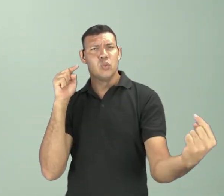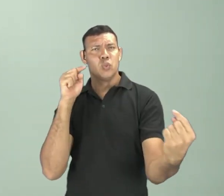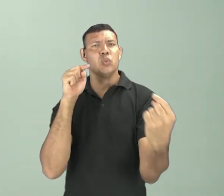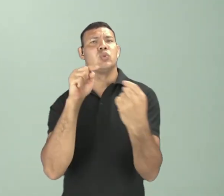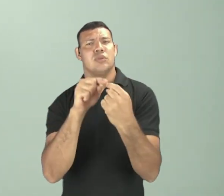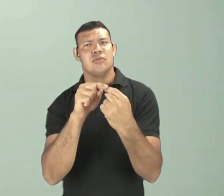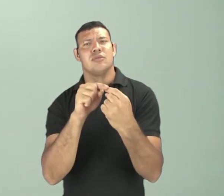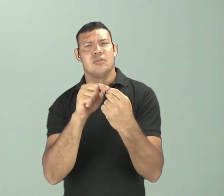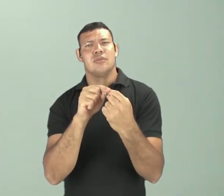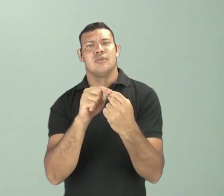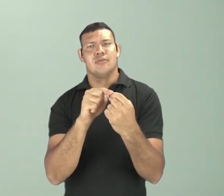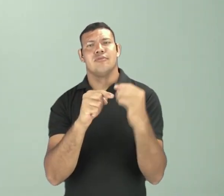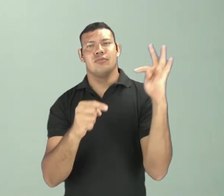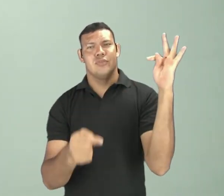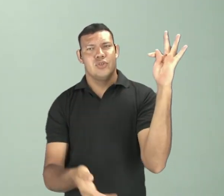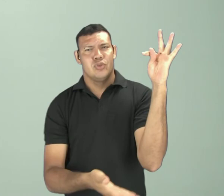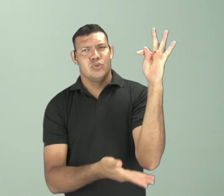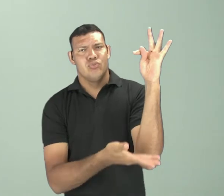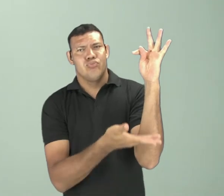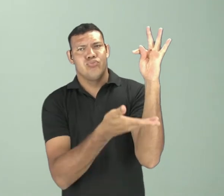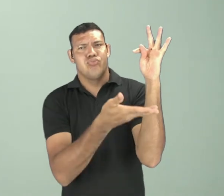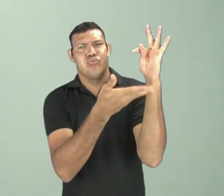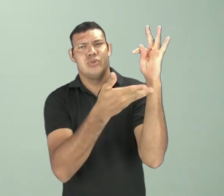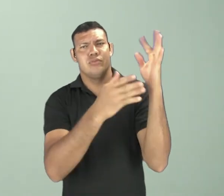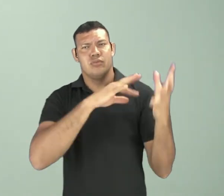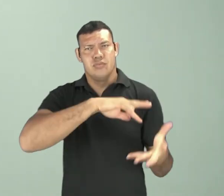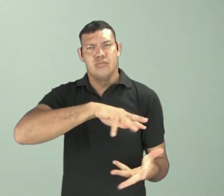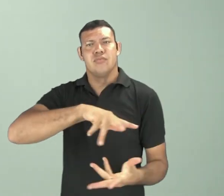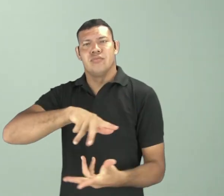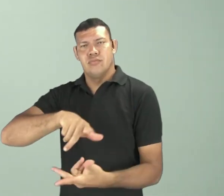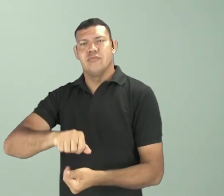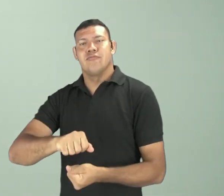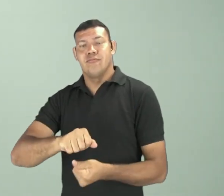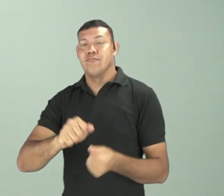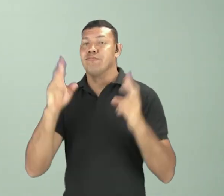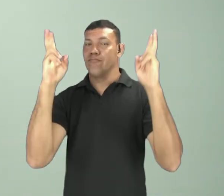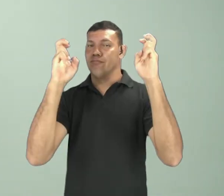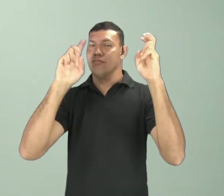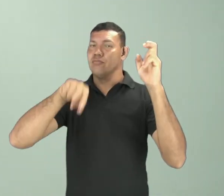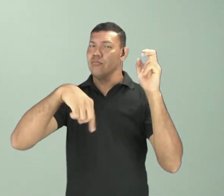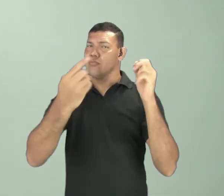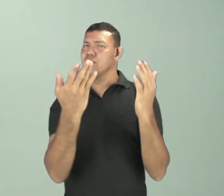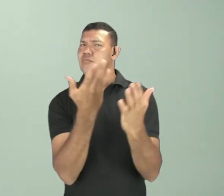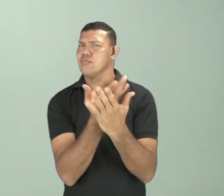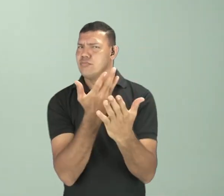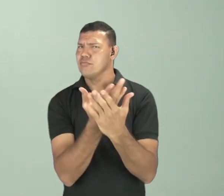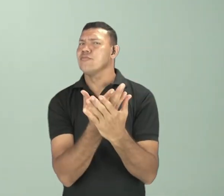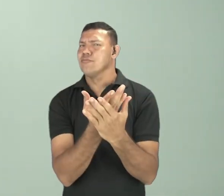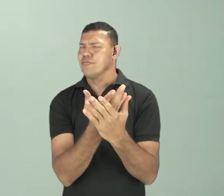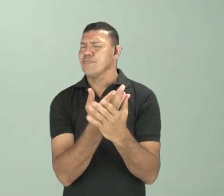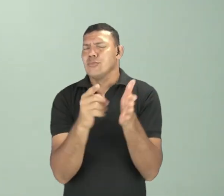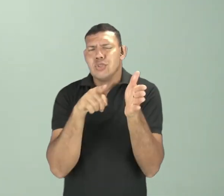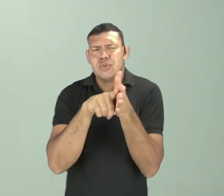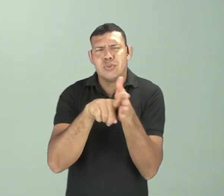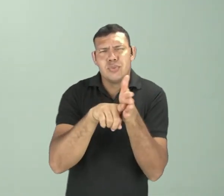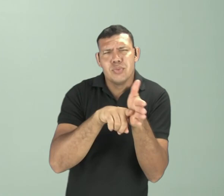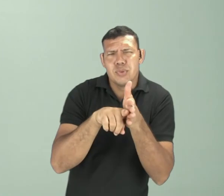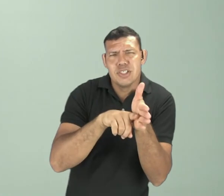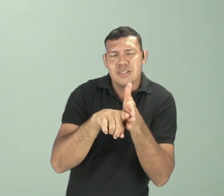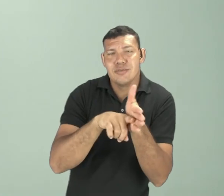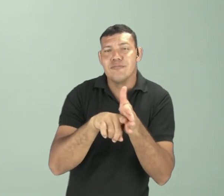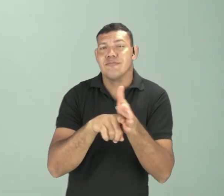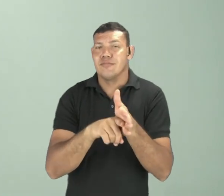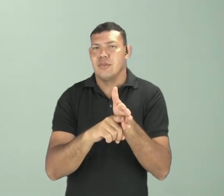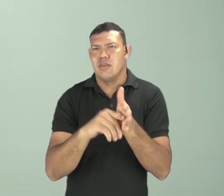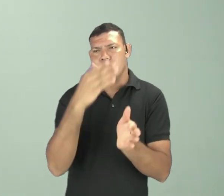com o aquecimento global, que vai ser o tema da nossa próxima aula. E aí, eu deixo isso como sugestão de pesquisa. E aí,